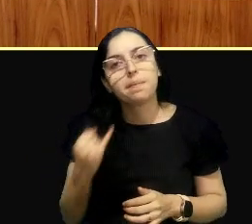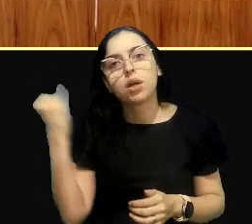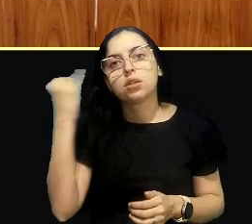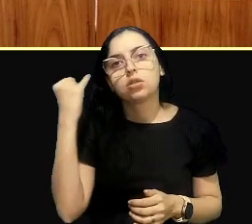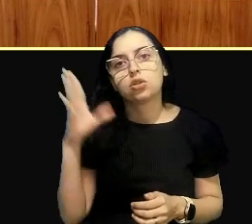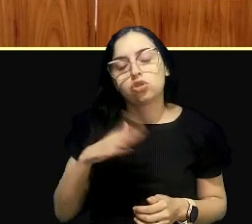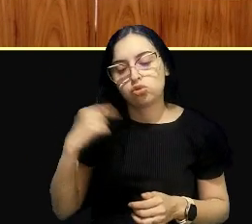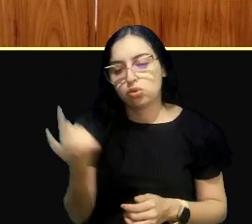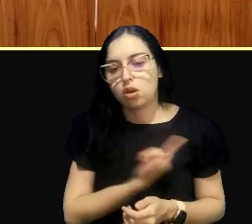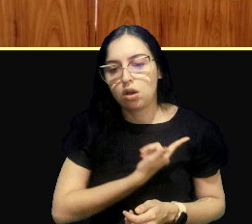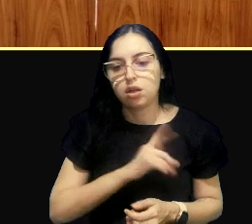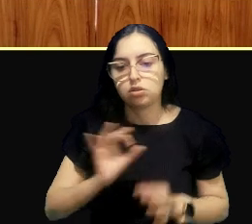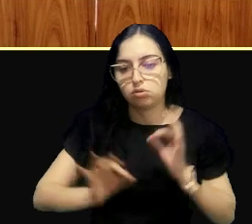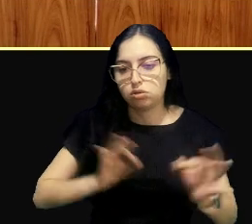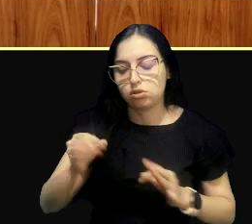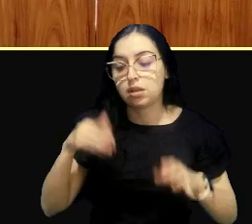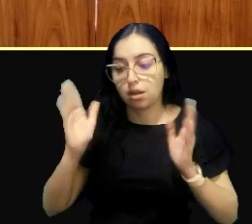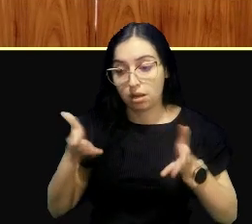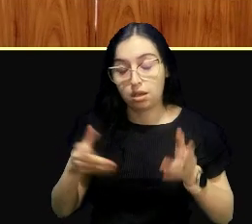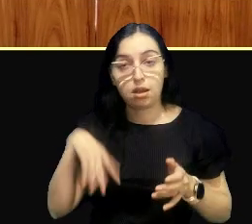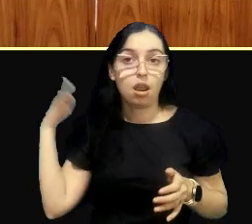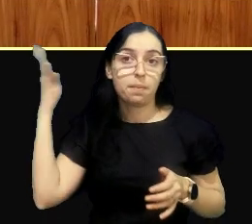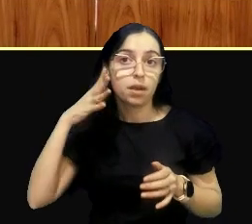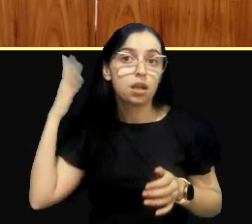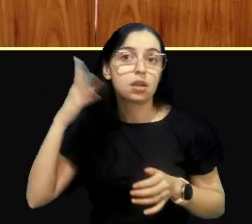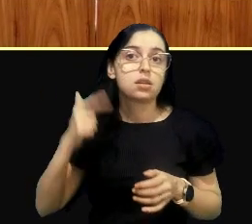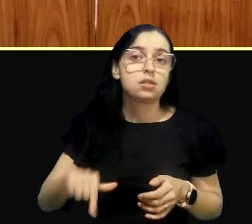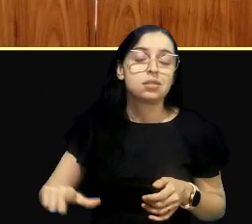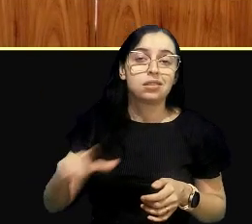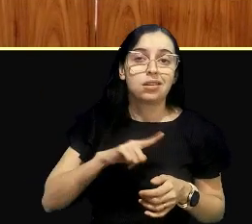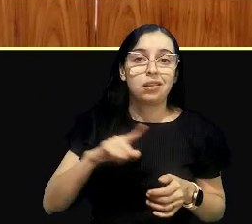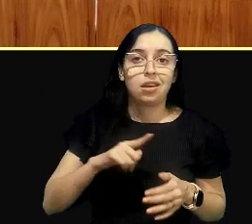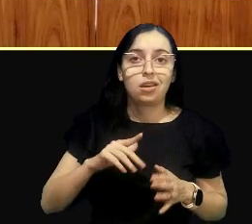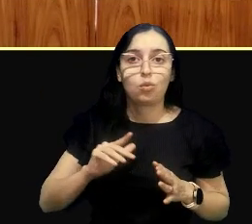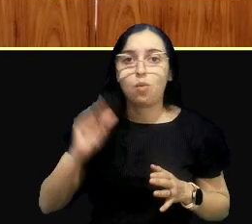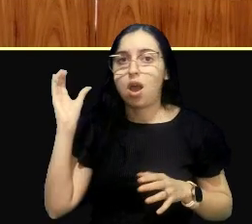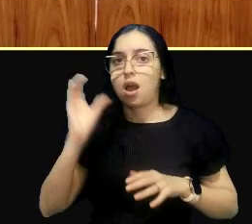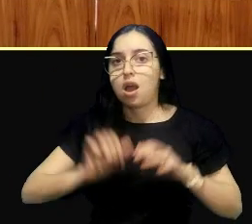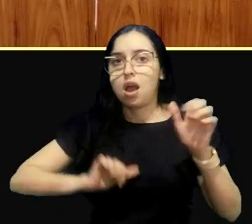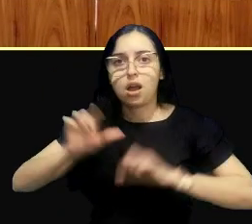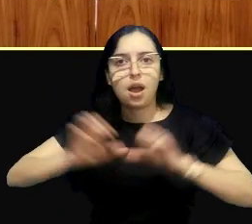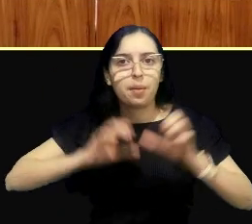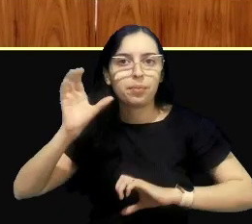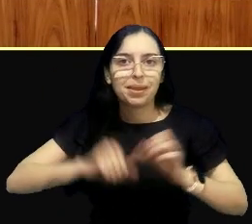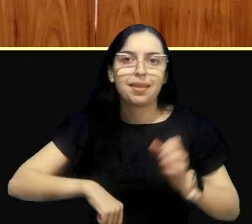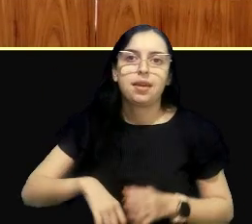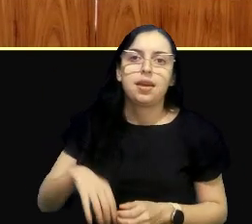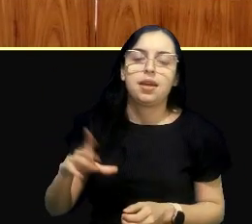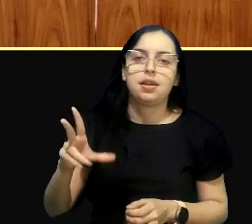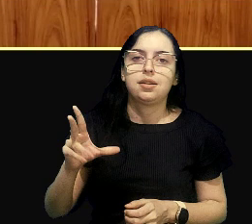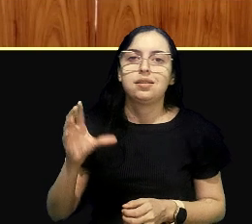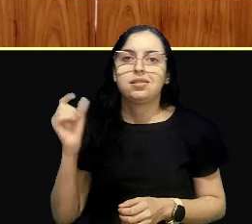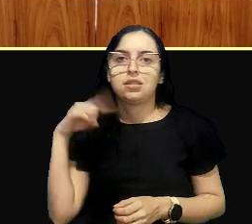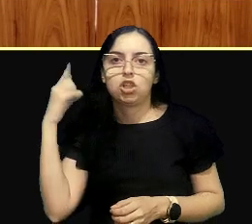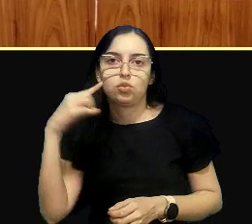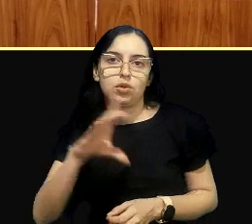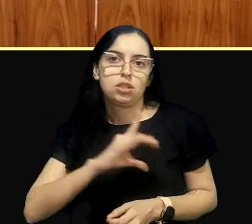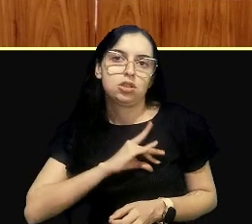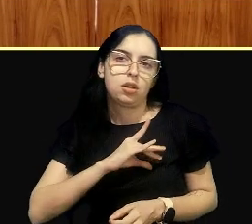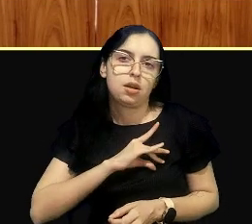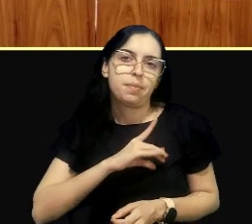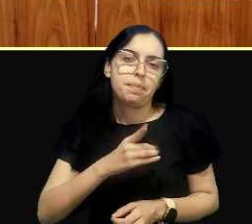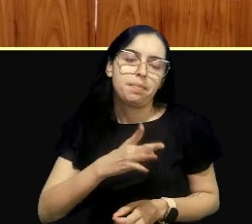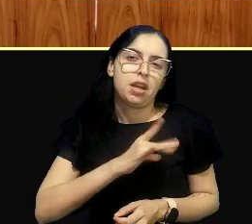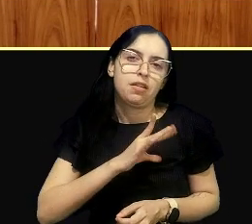judiciário estar aqui, porque se, se há uma, essa corrida entre a advocacia privada ou as empresas e o Ministério